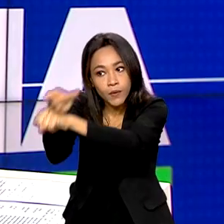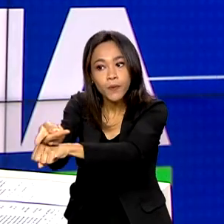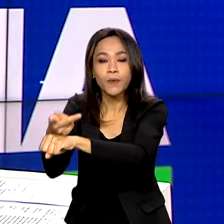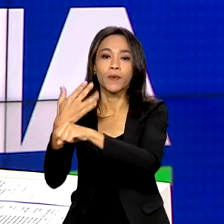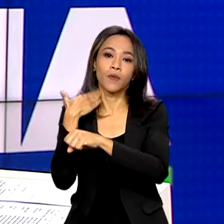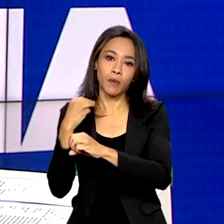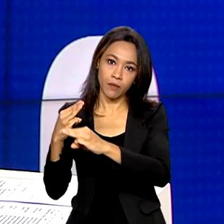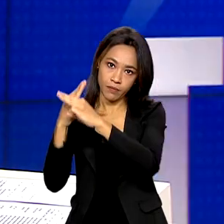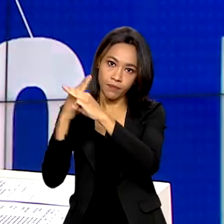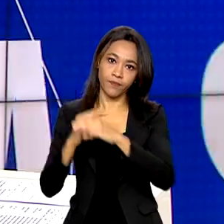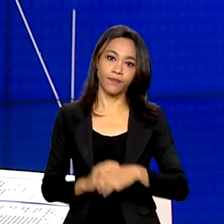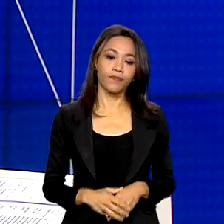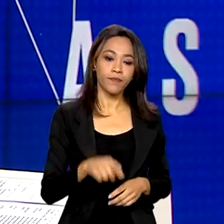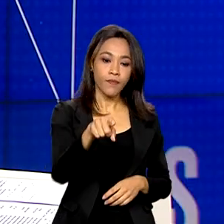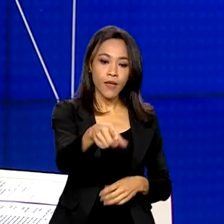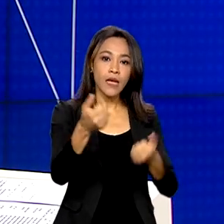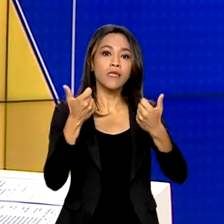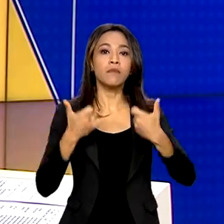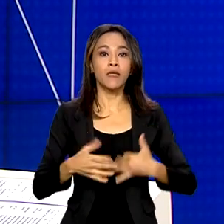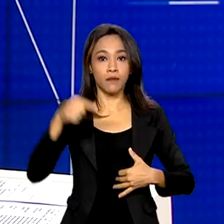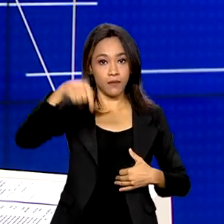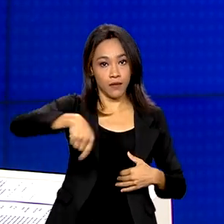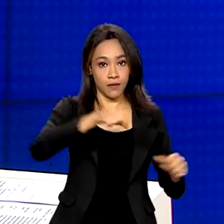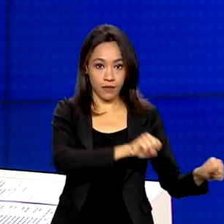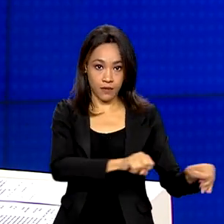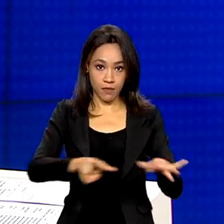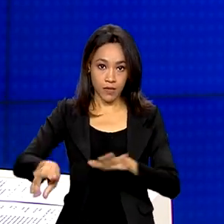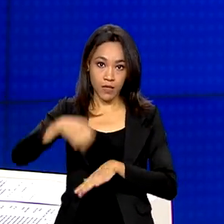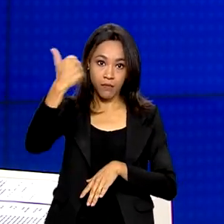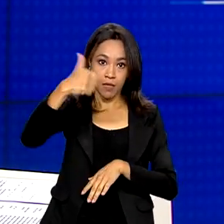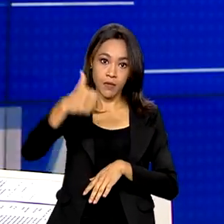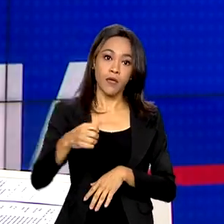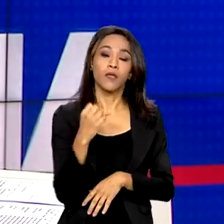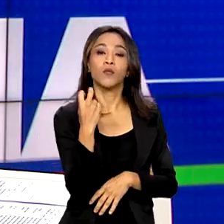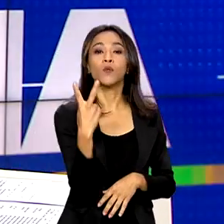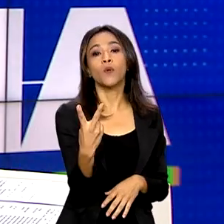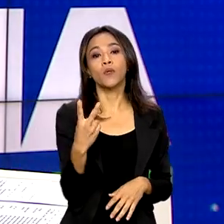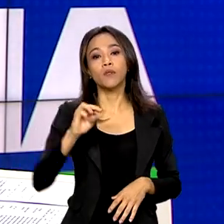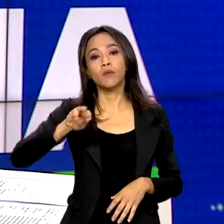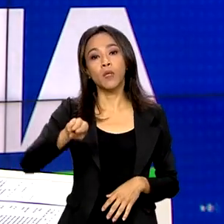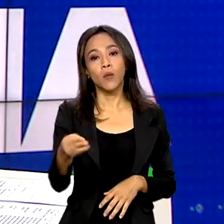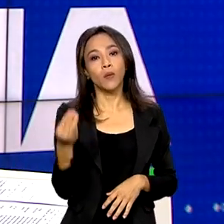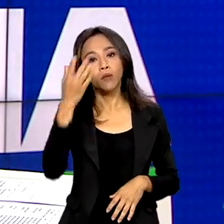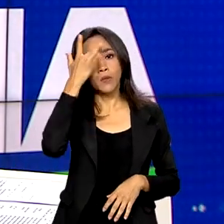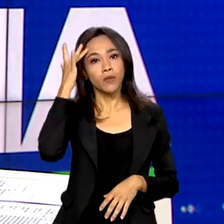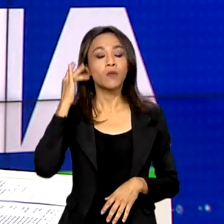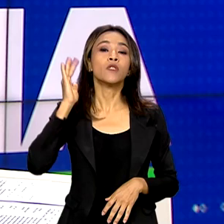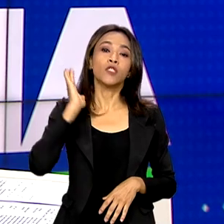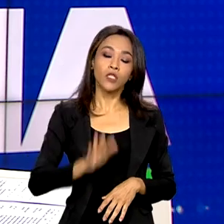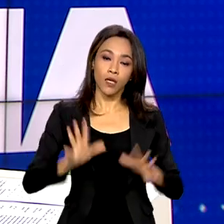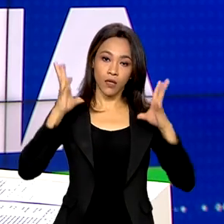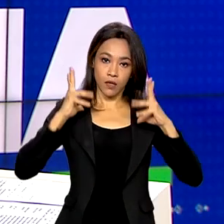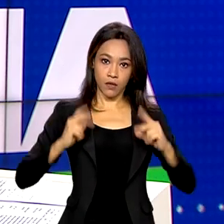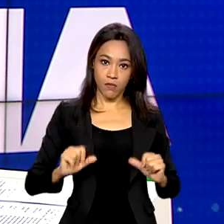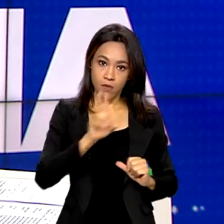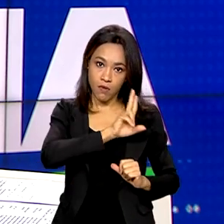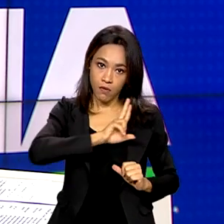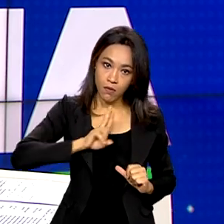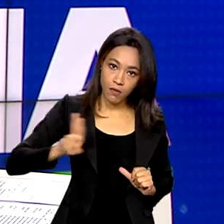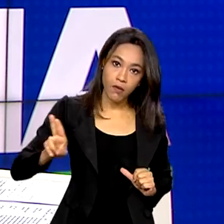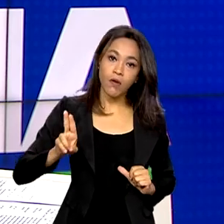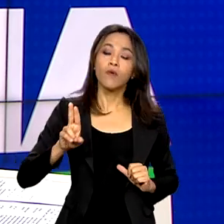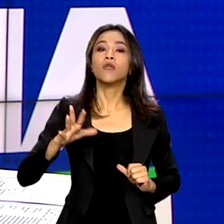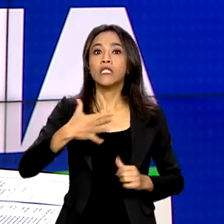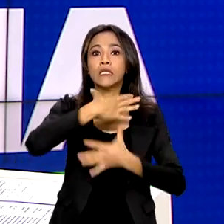Nessa primeira semana do Desenrola Brasil, 2 milhões de pessoas limparam o nome do registro de clientes com